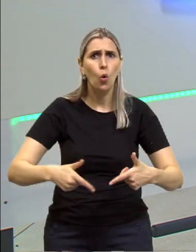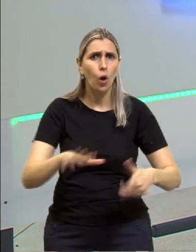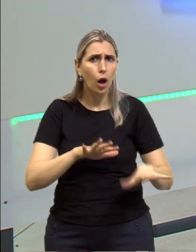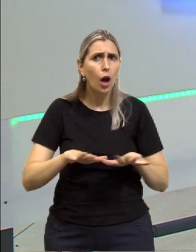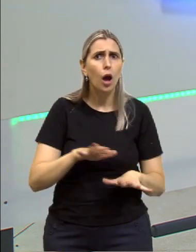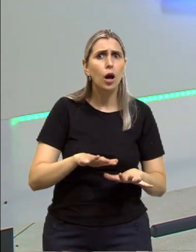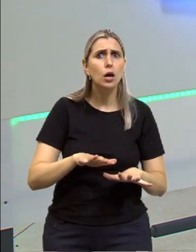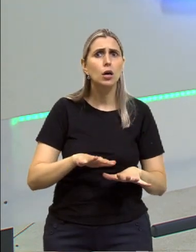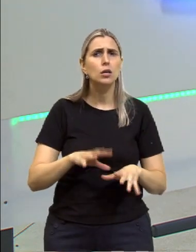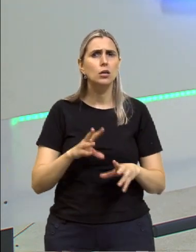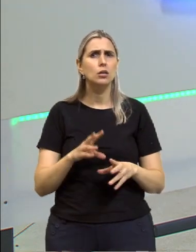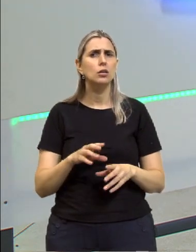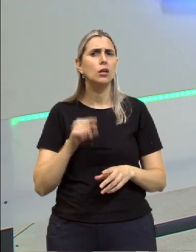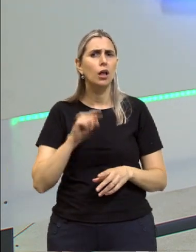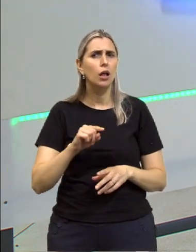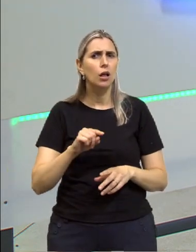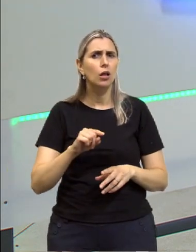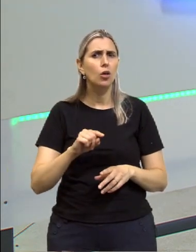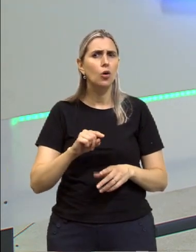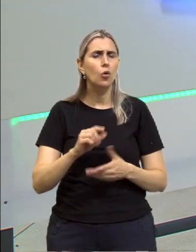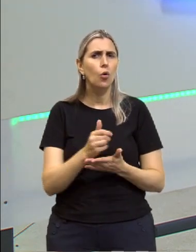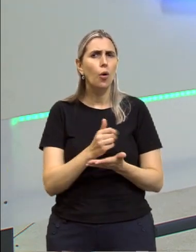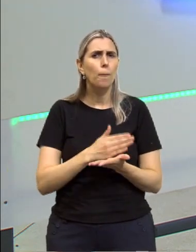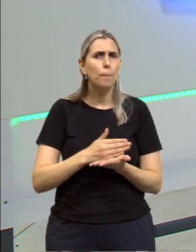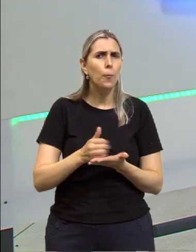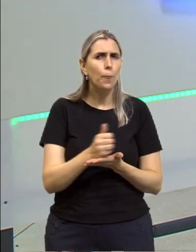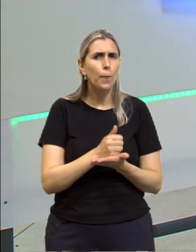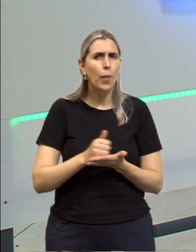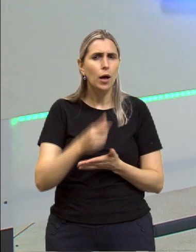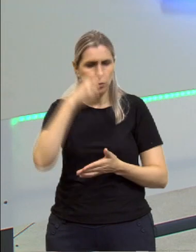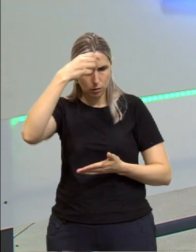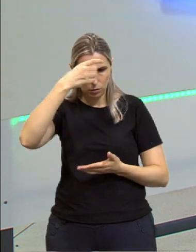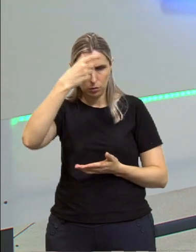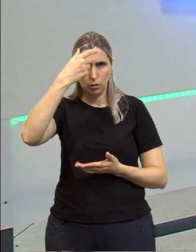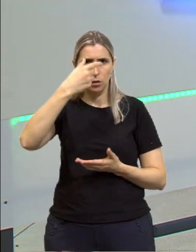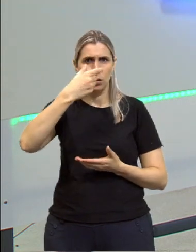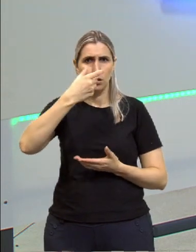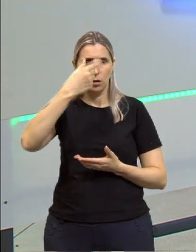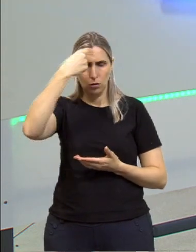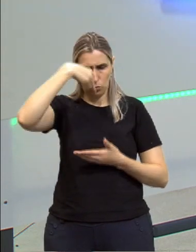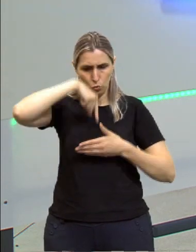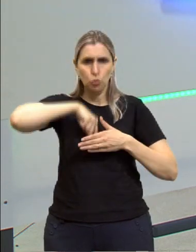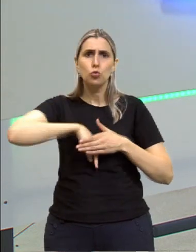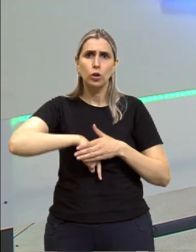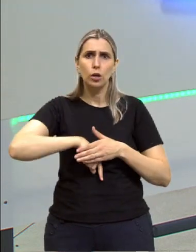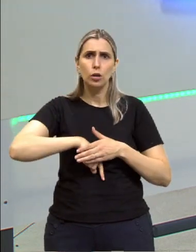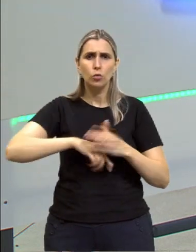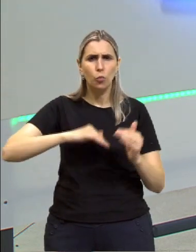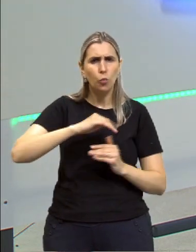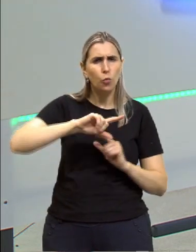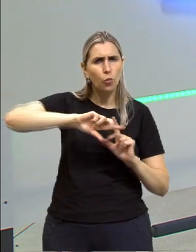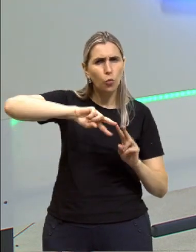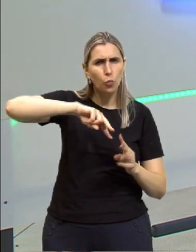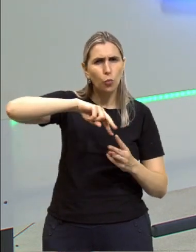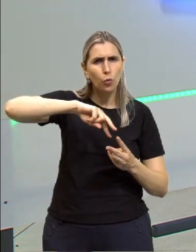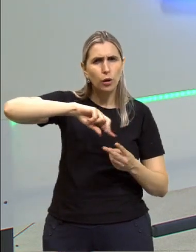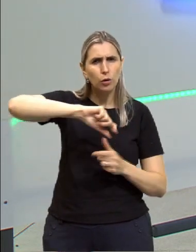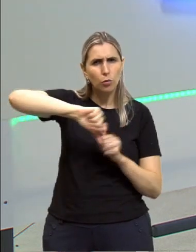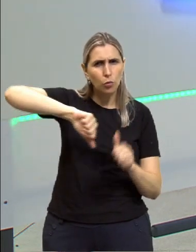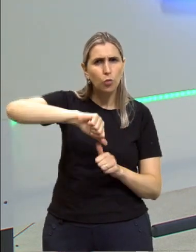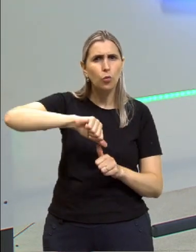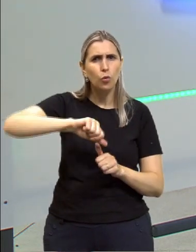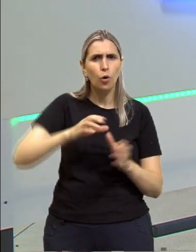prática da coletividade, só que partindo do sujeito, fazer o processo inverso, tá? Então, pensar, pensamos na